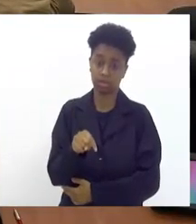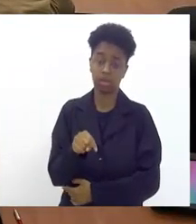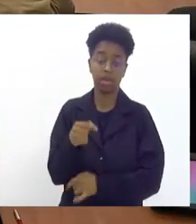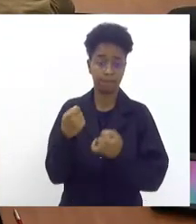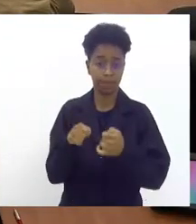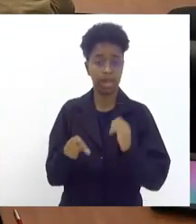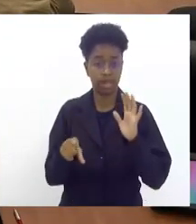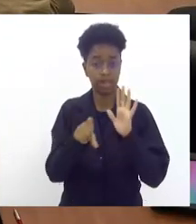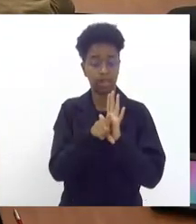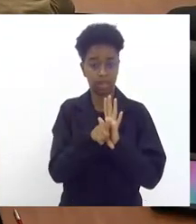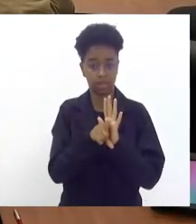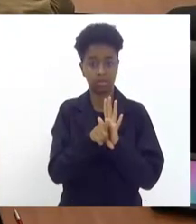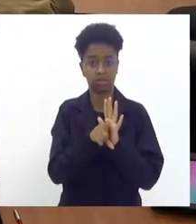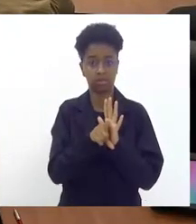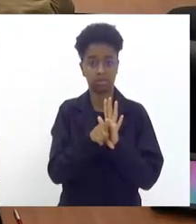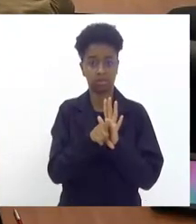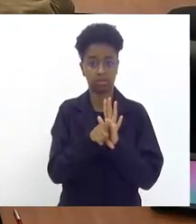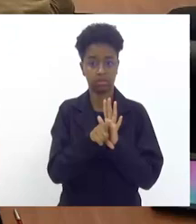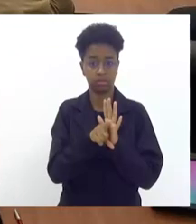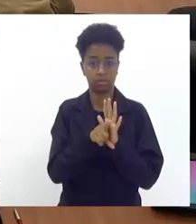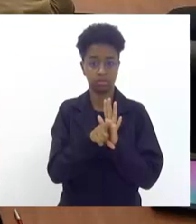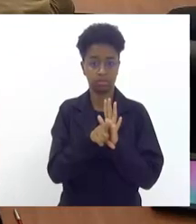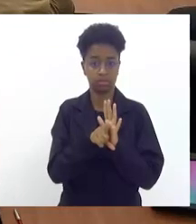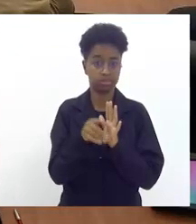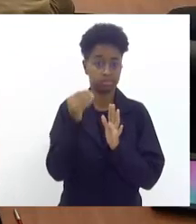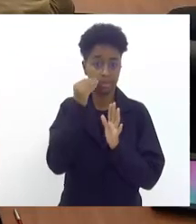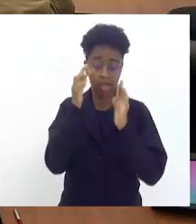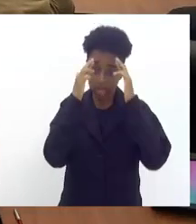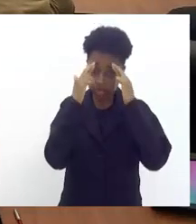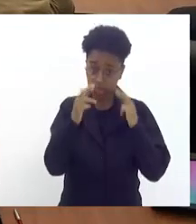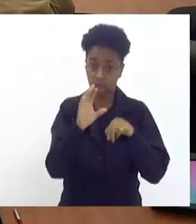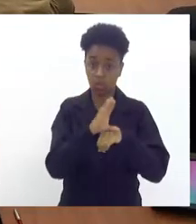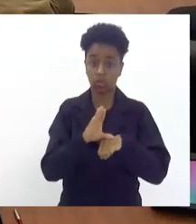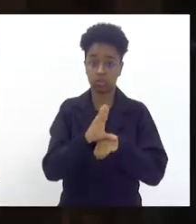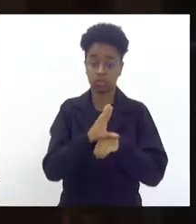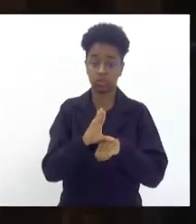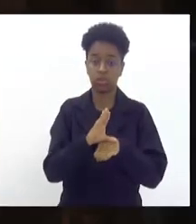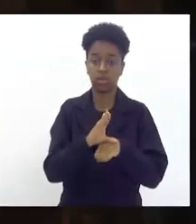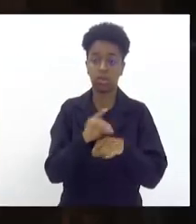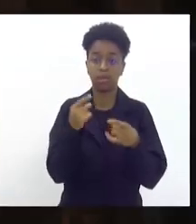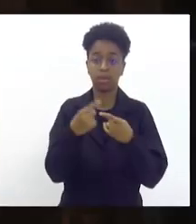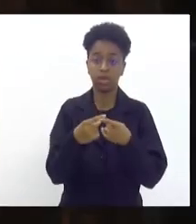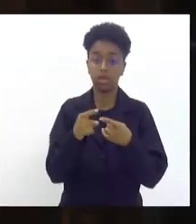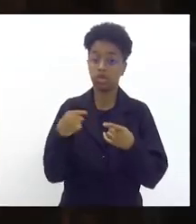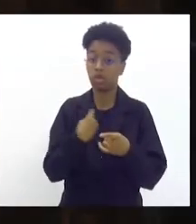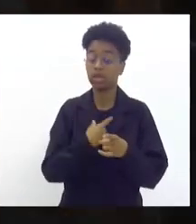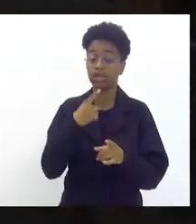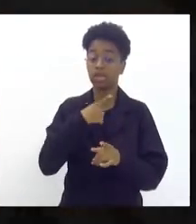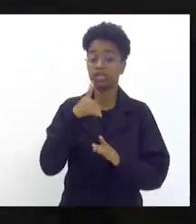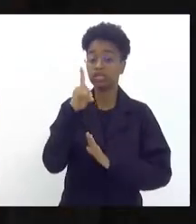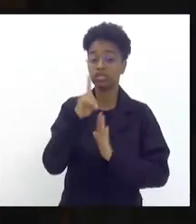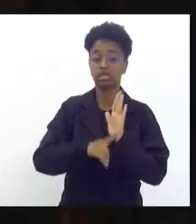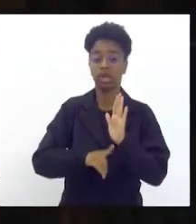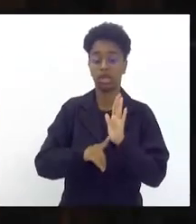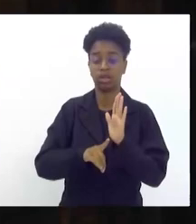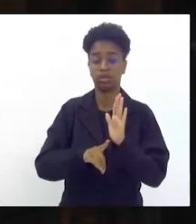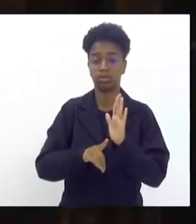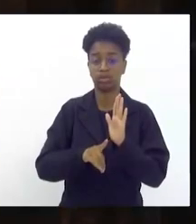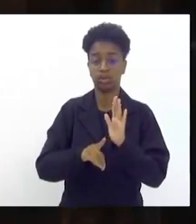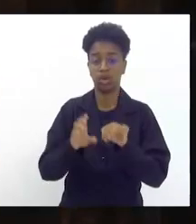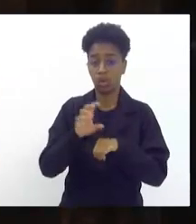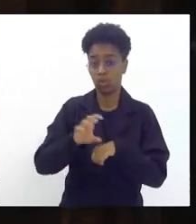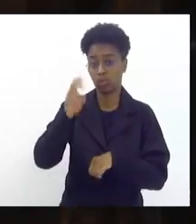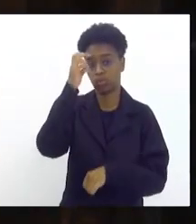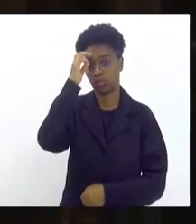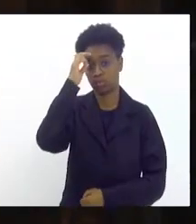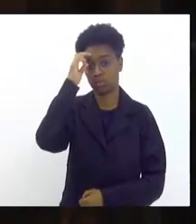uma lei que pelo menos respeite a nossa constituição todos nós temos direito à cultura